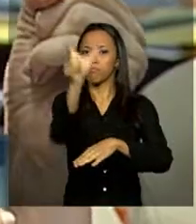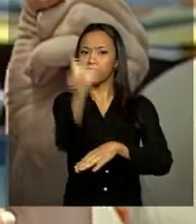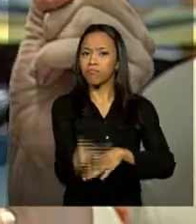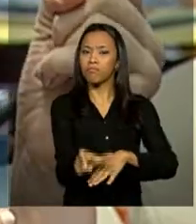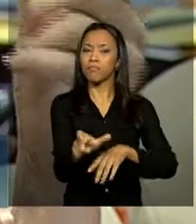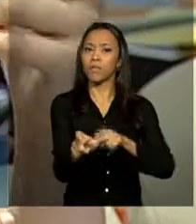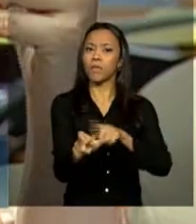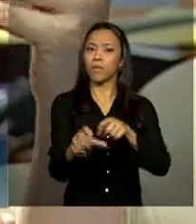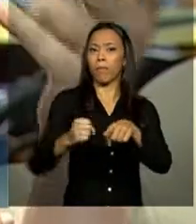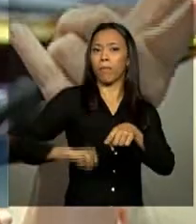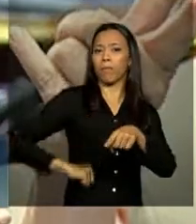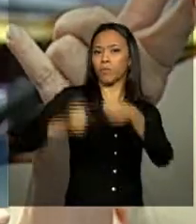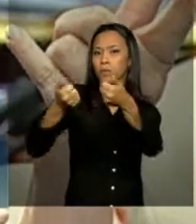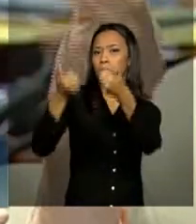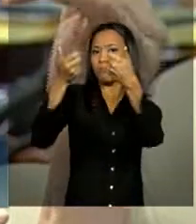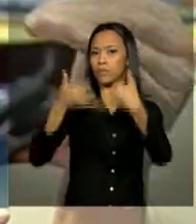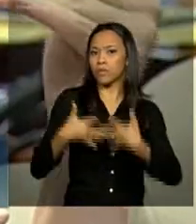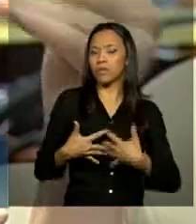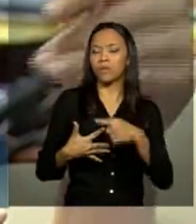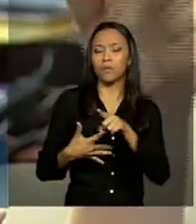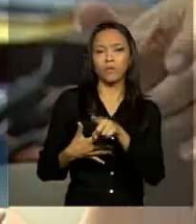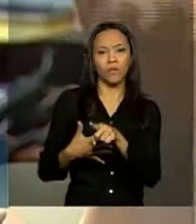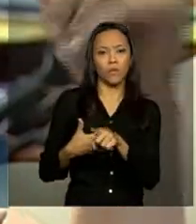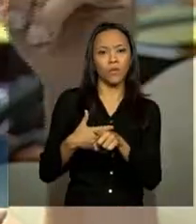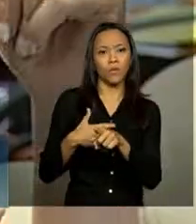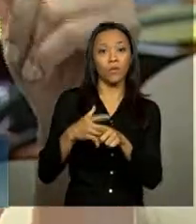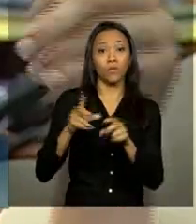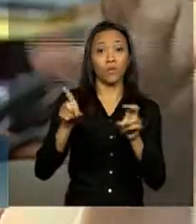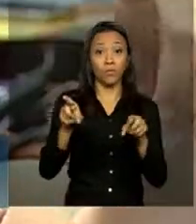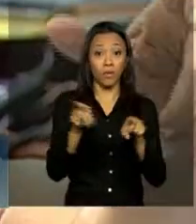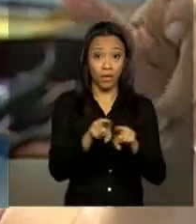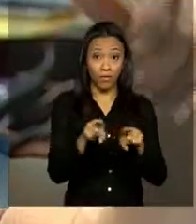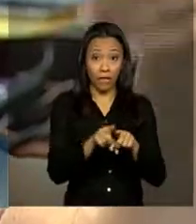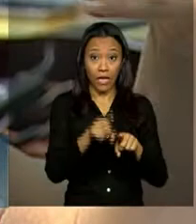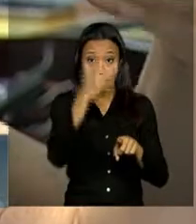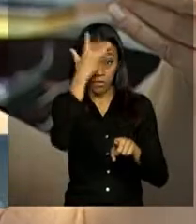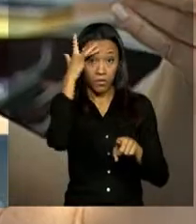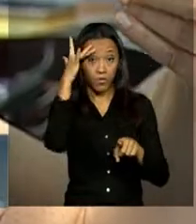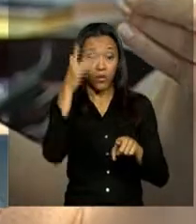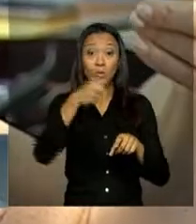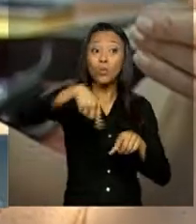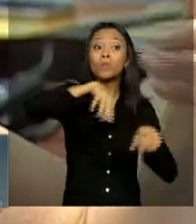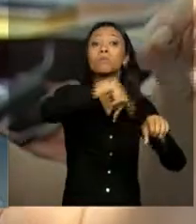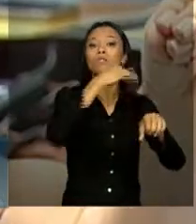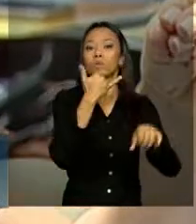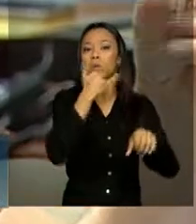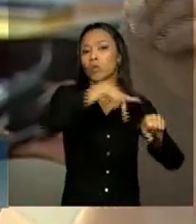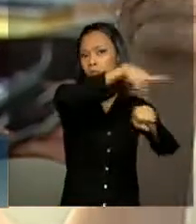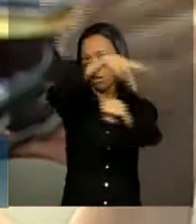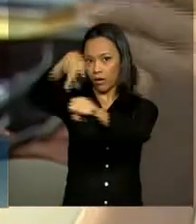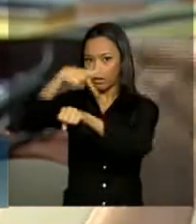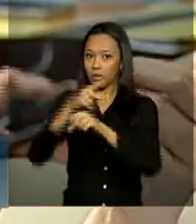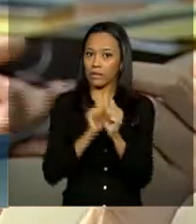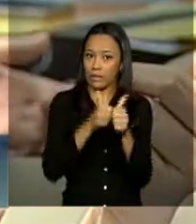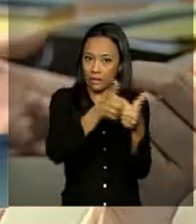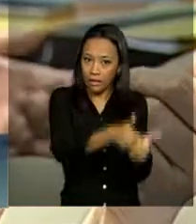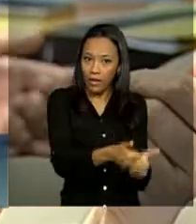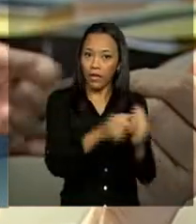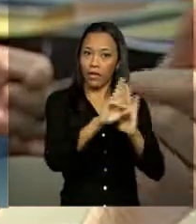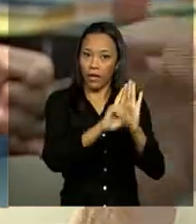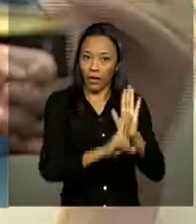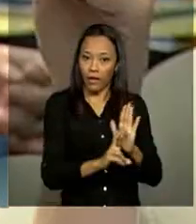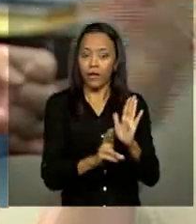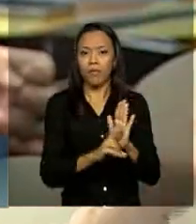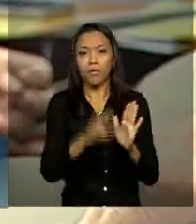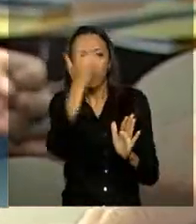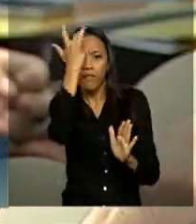embaixador, sobre os signatários do acordo para facilitação comercial.